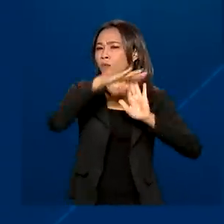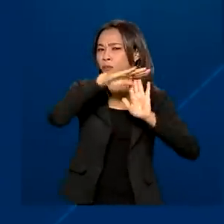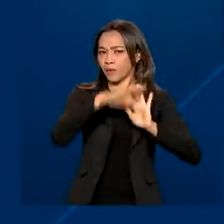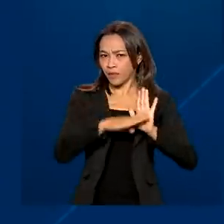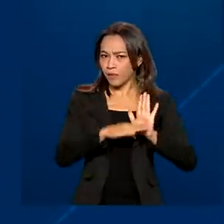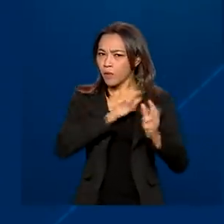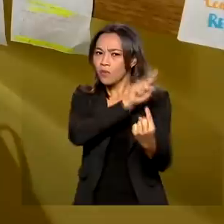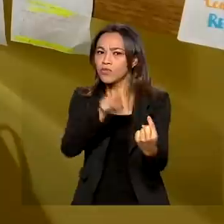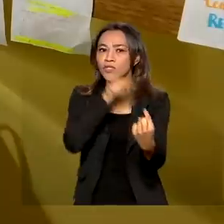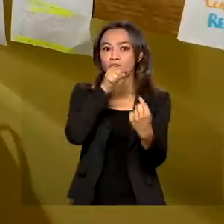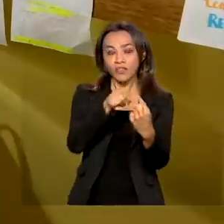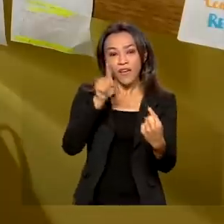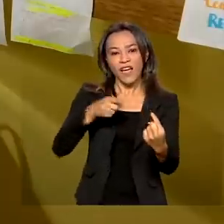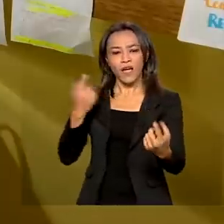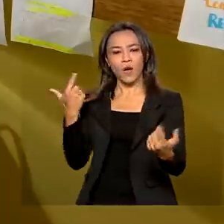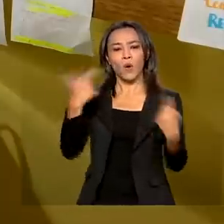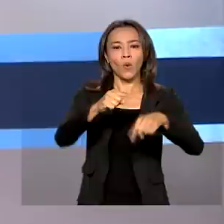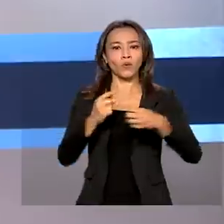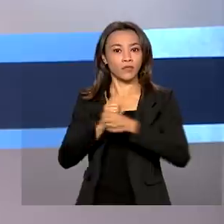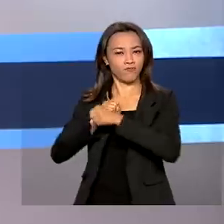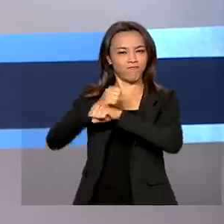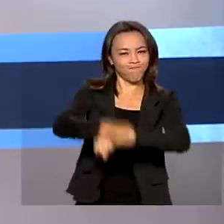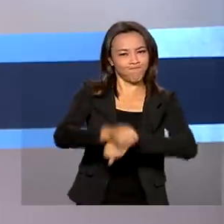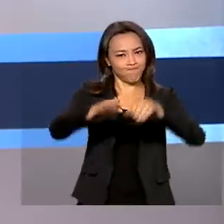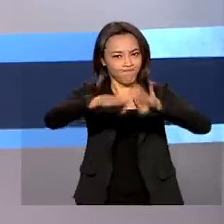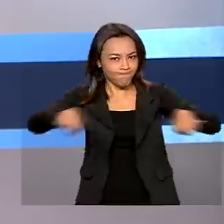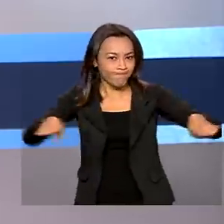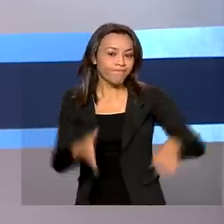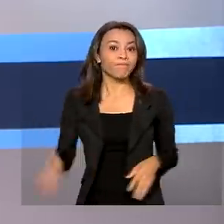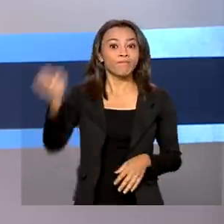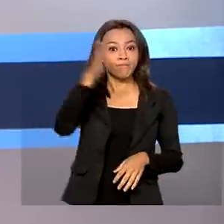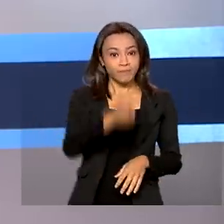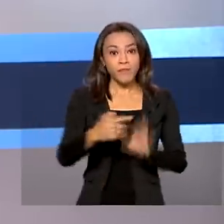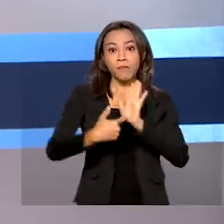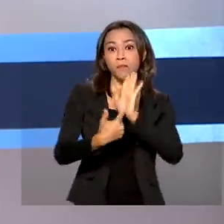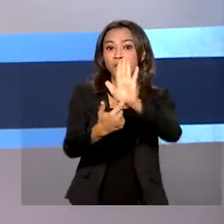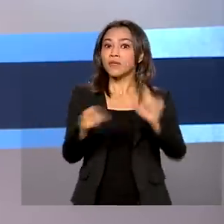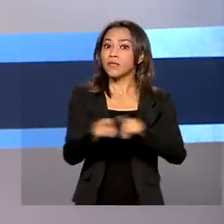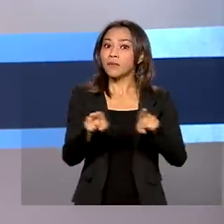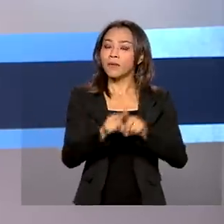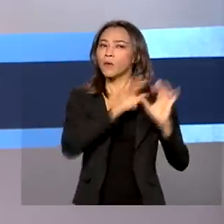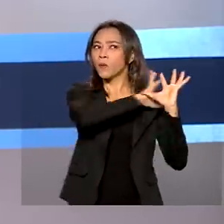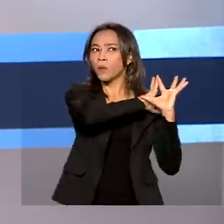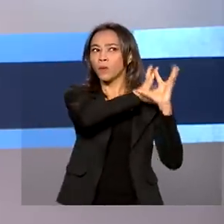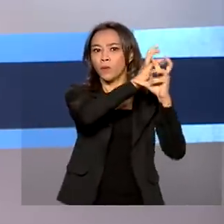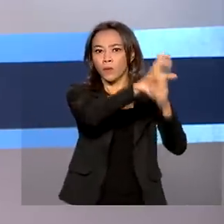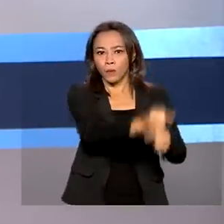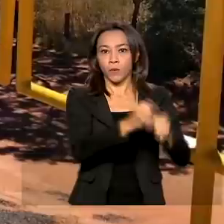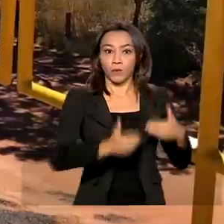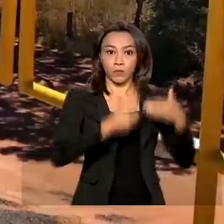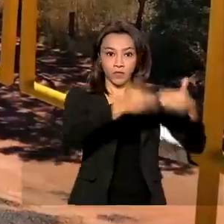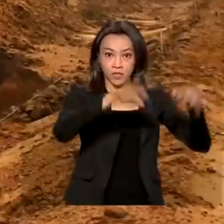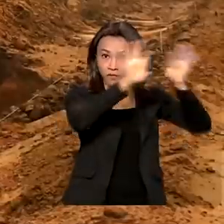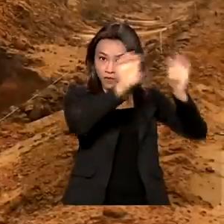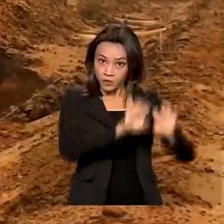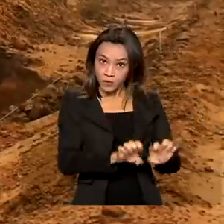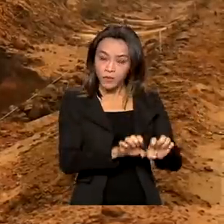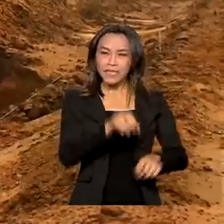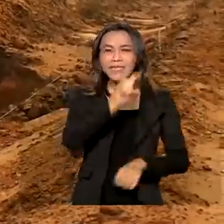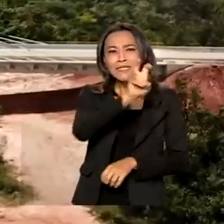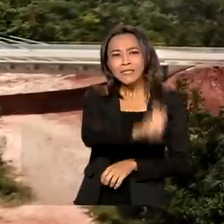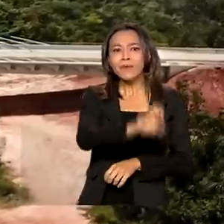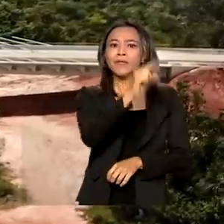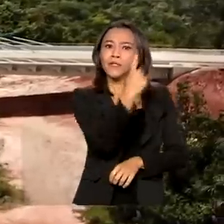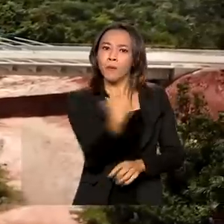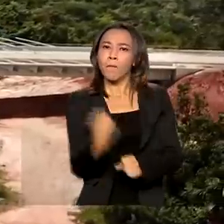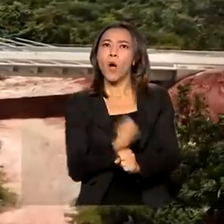O objetivo é combater o trabalho infantil. E vamos mostrar também o balanço do Ministério da Infraestrutura. 51